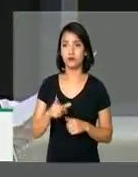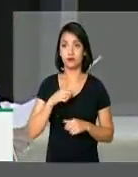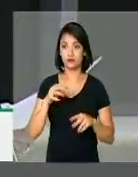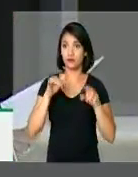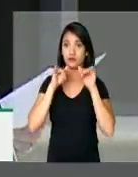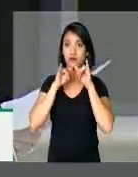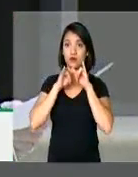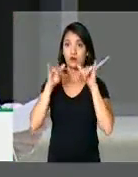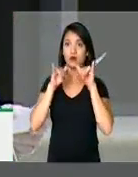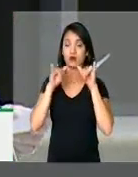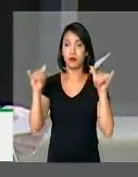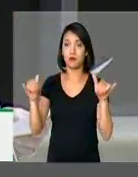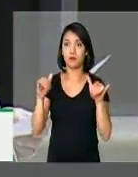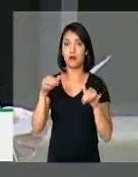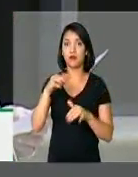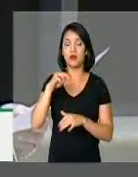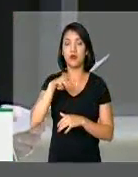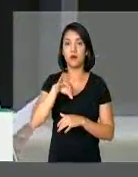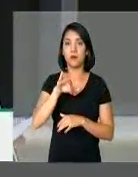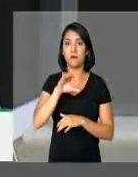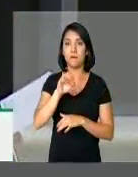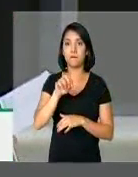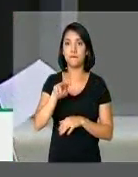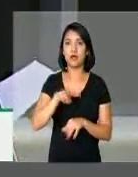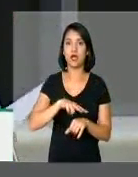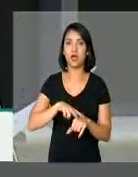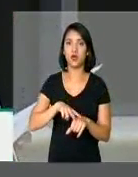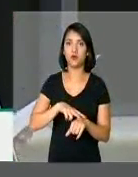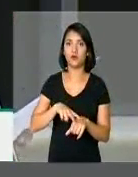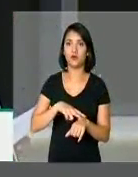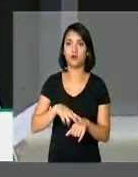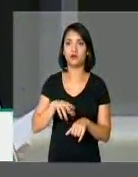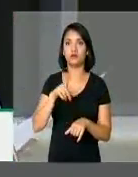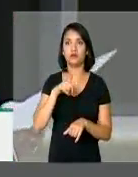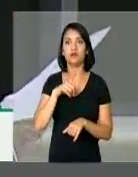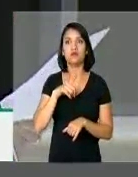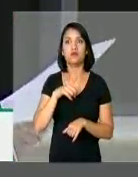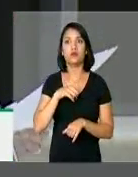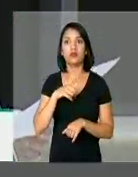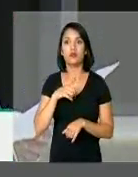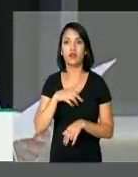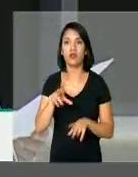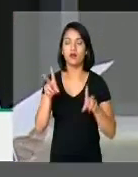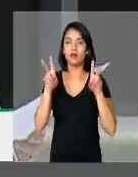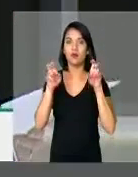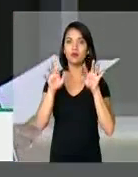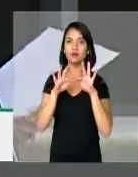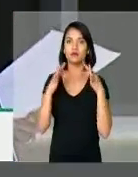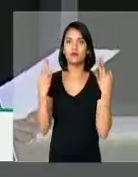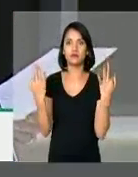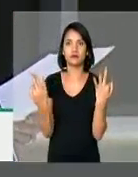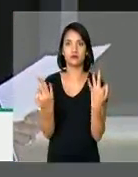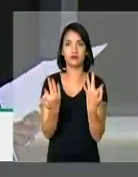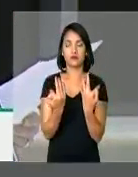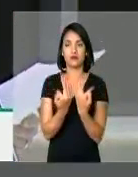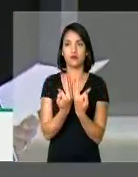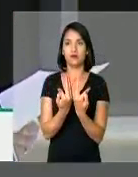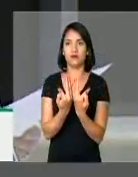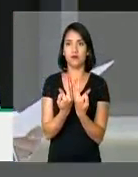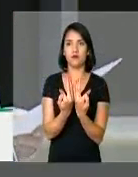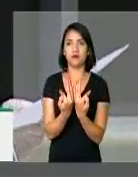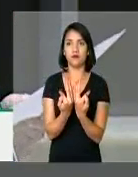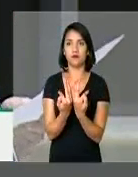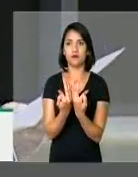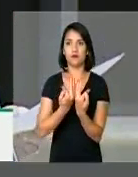a família afetiva. E, sobre esse lema, que eu quero ressaltar a importância, porque nós não estamos falando